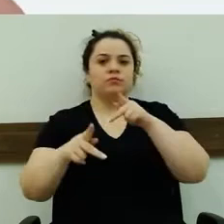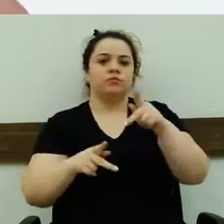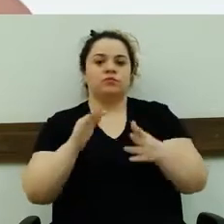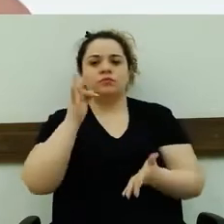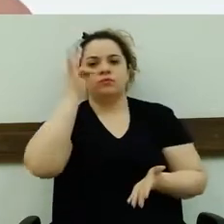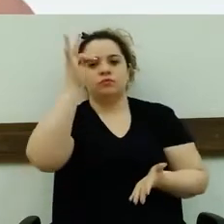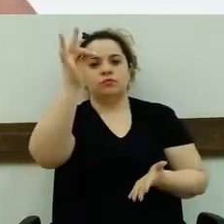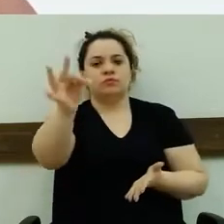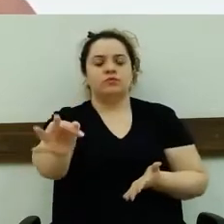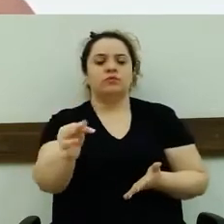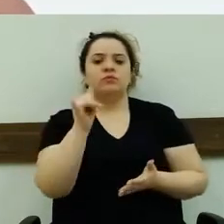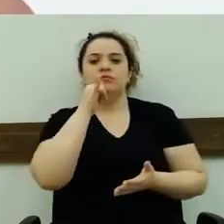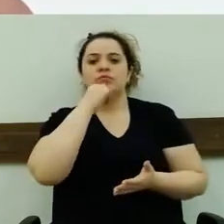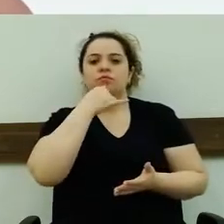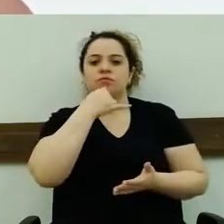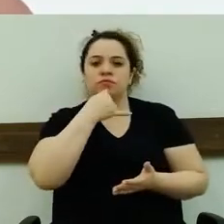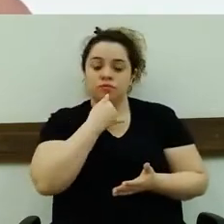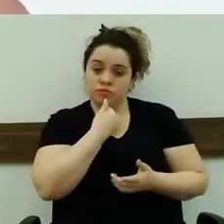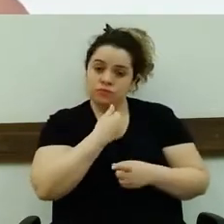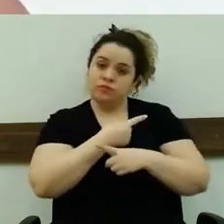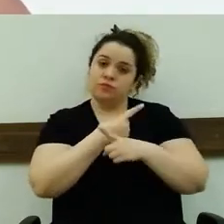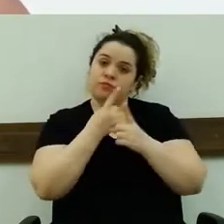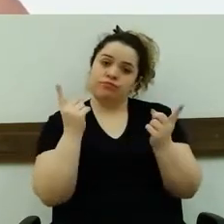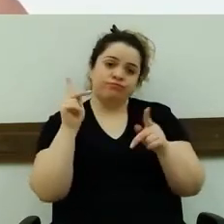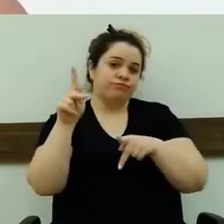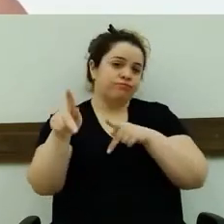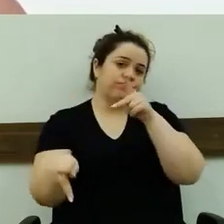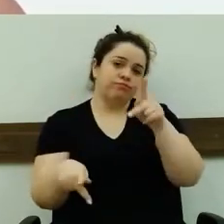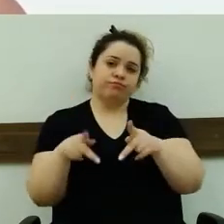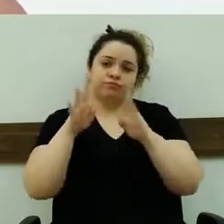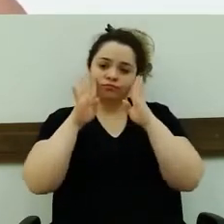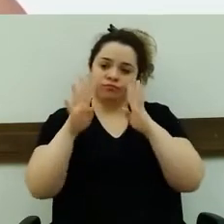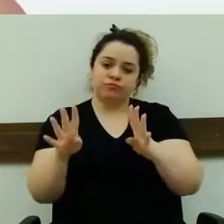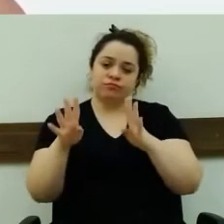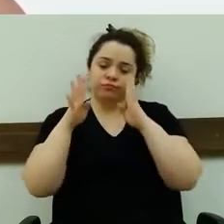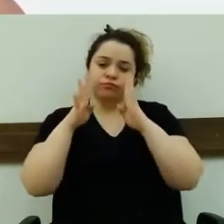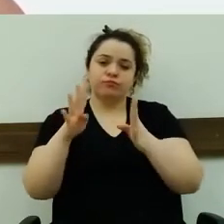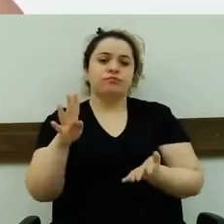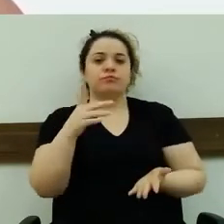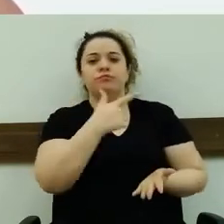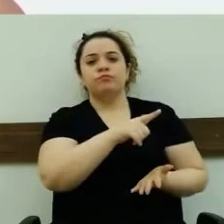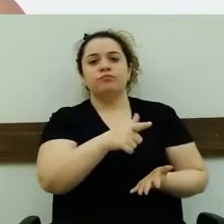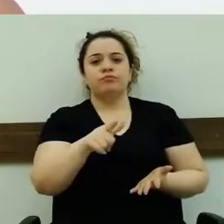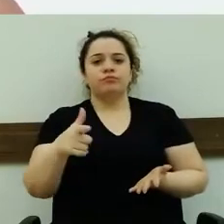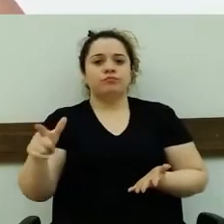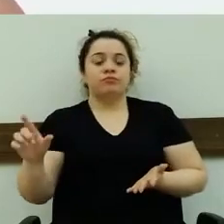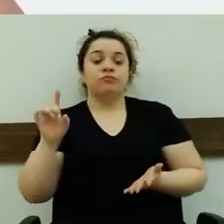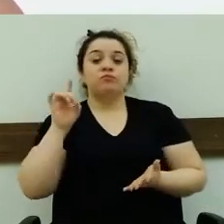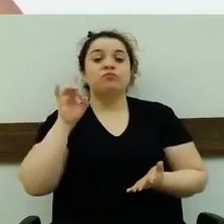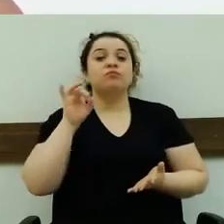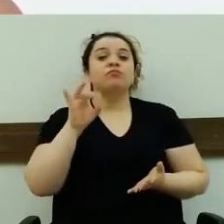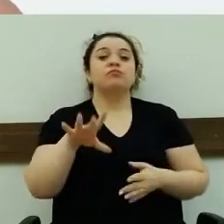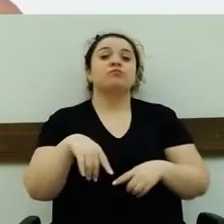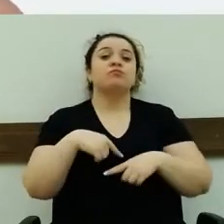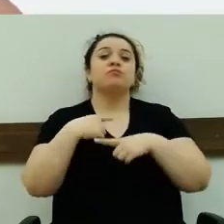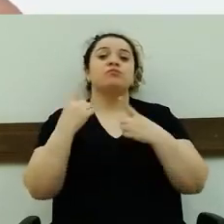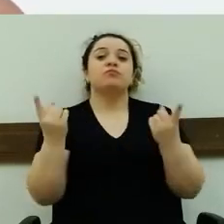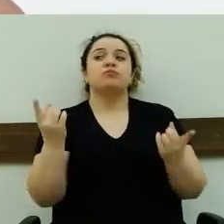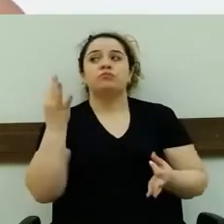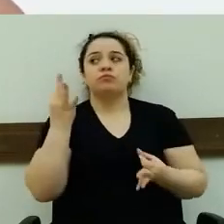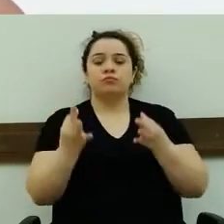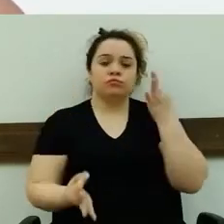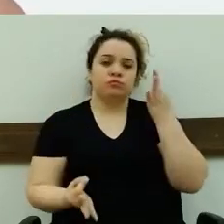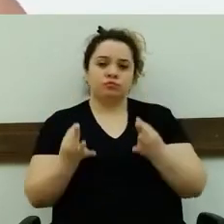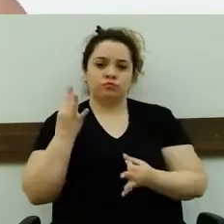infelizmente que a voz do povo ainda não é ouvida, só é ouvida quando a justiça é procurada